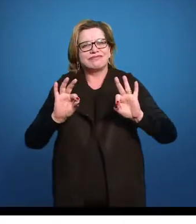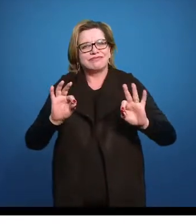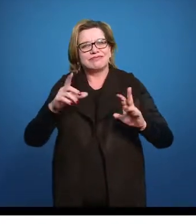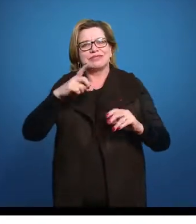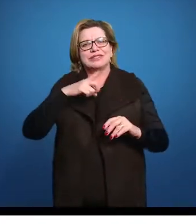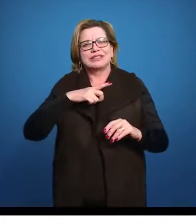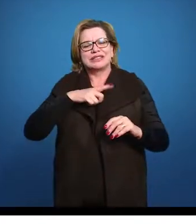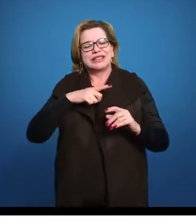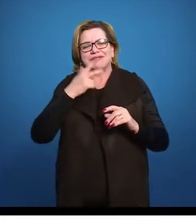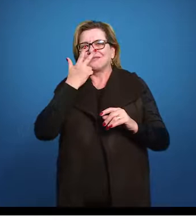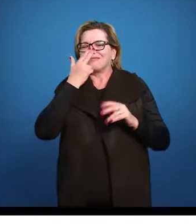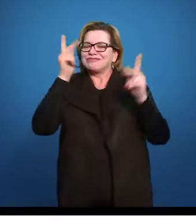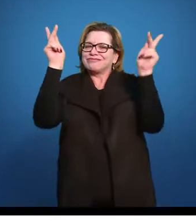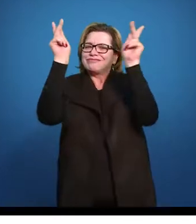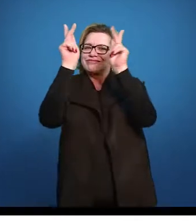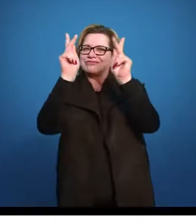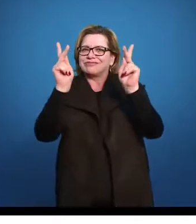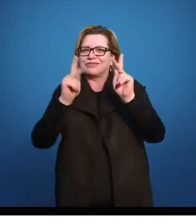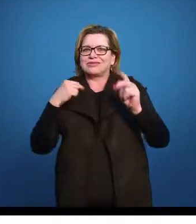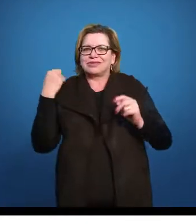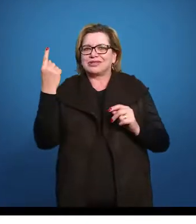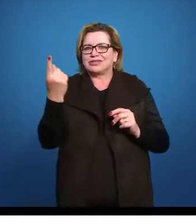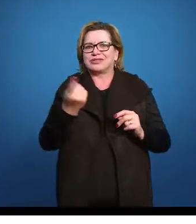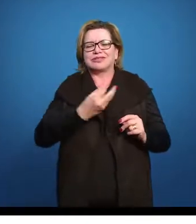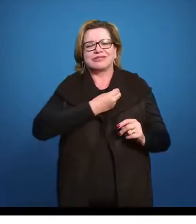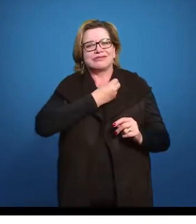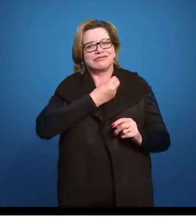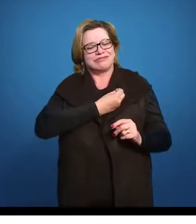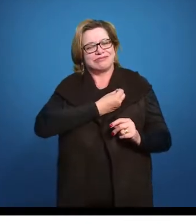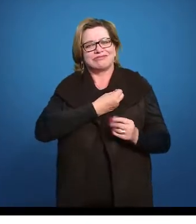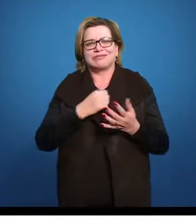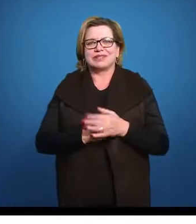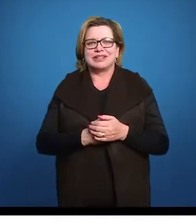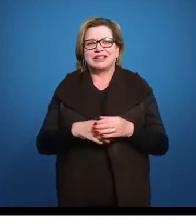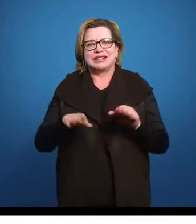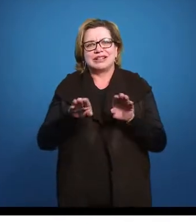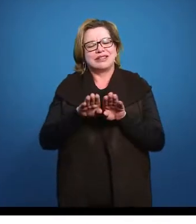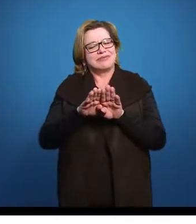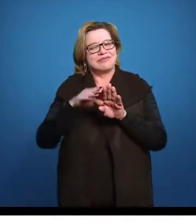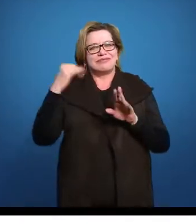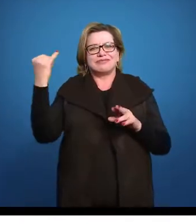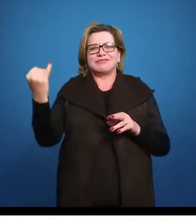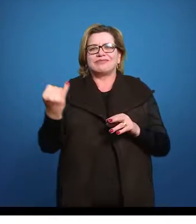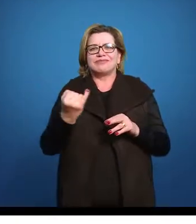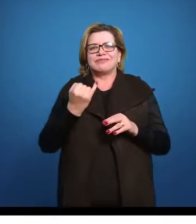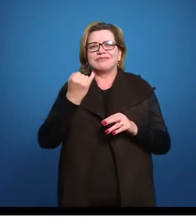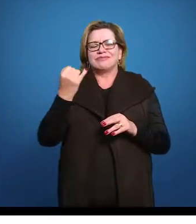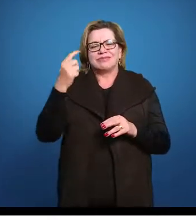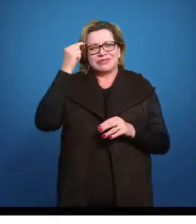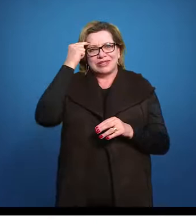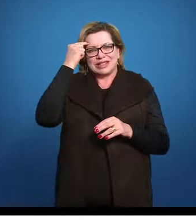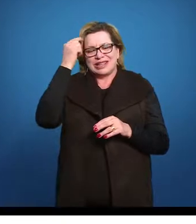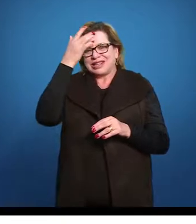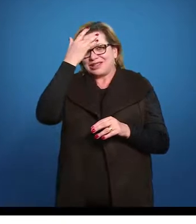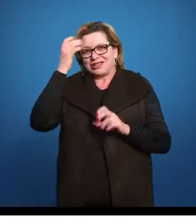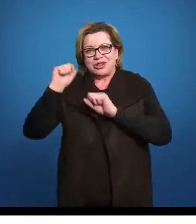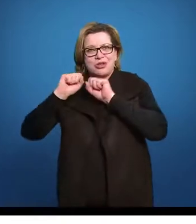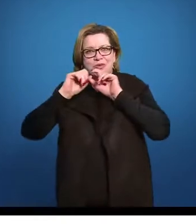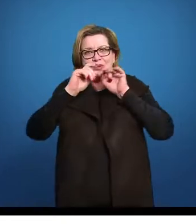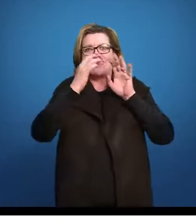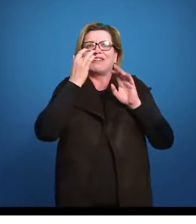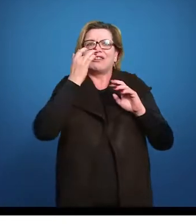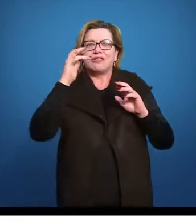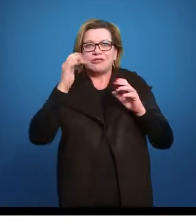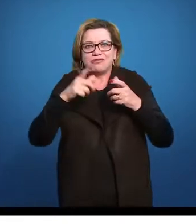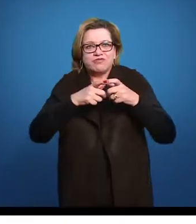mais paz, inclusive, para a gente viver a nossa vida. Também é importante a gente pensar que nessa corrida para o ouro, em a gente vai ter essa superpopulação de